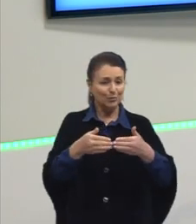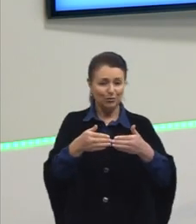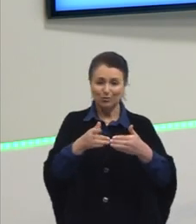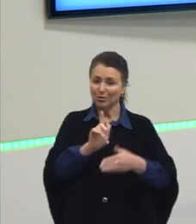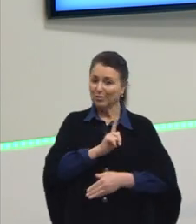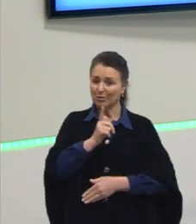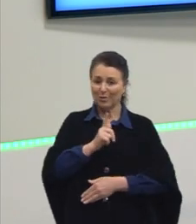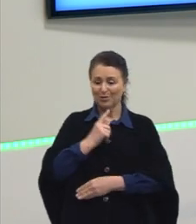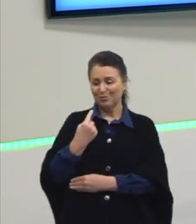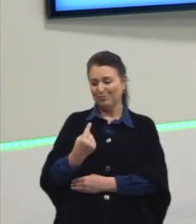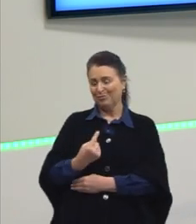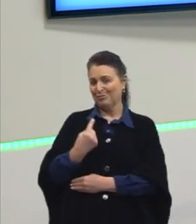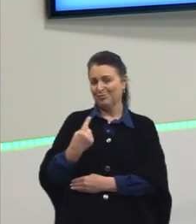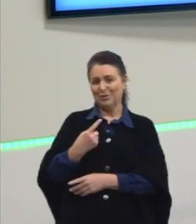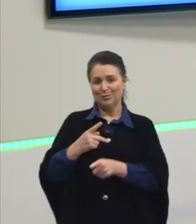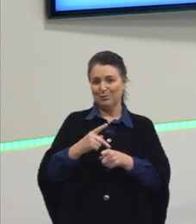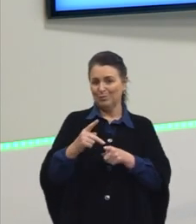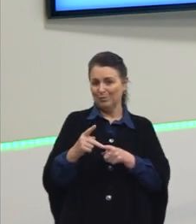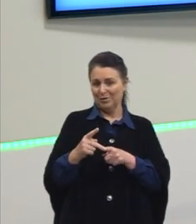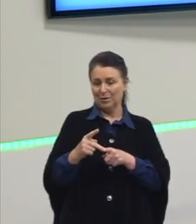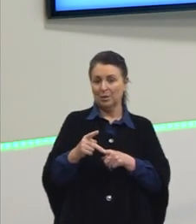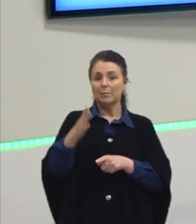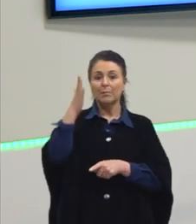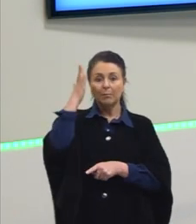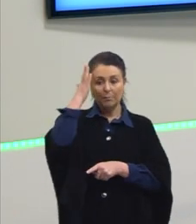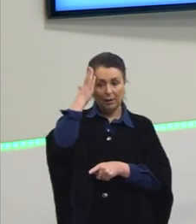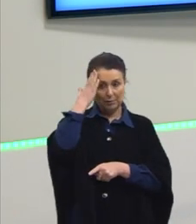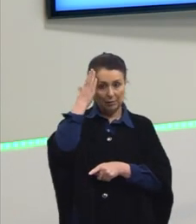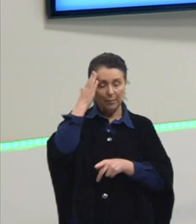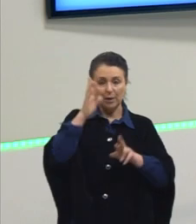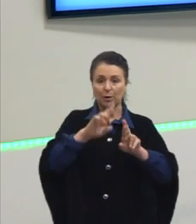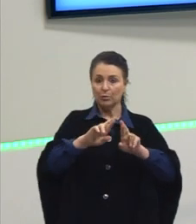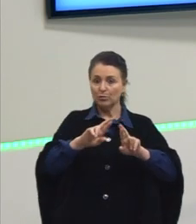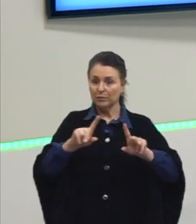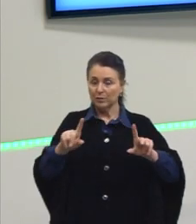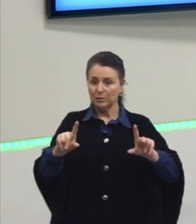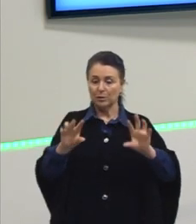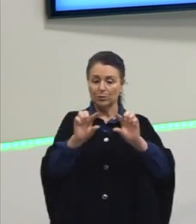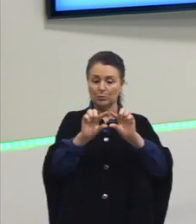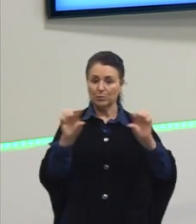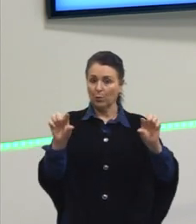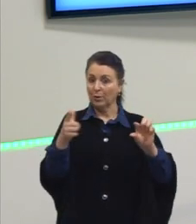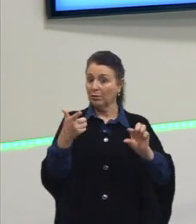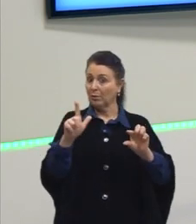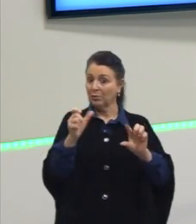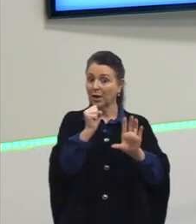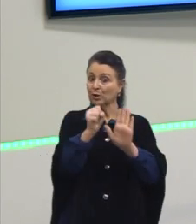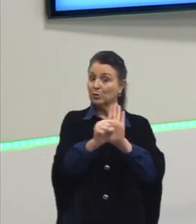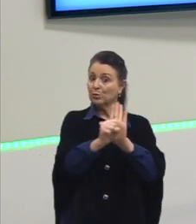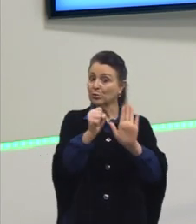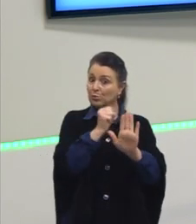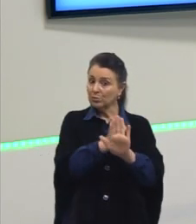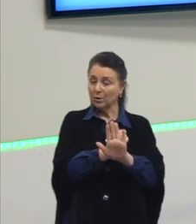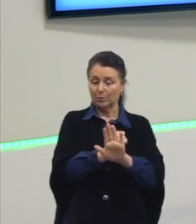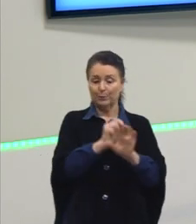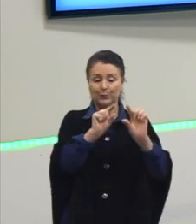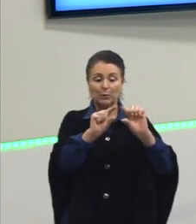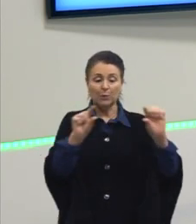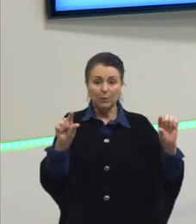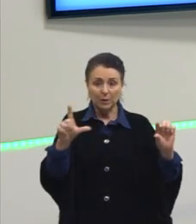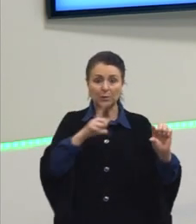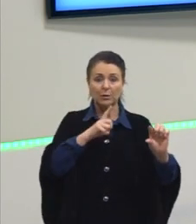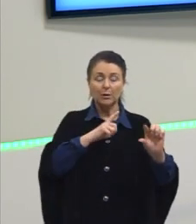Mas saber, por exemplo, a diferença entre uma oração sem sujeito e uma oração com sujeito